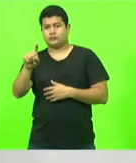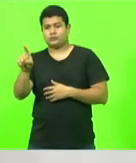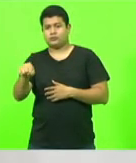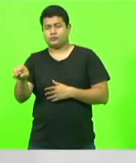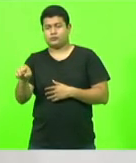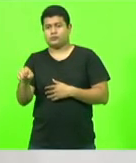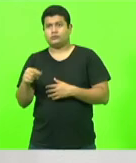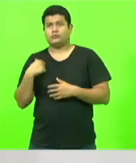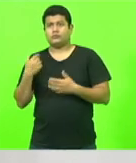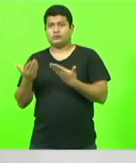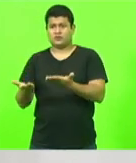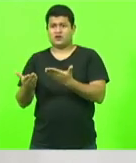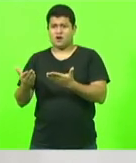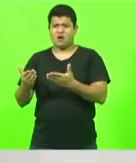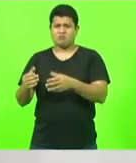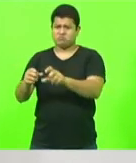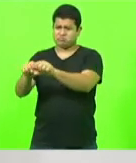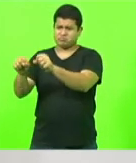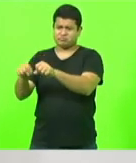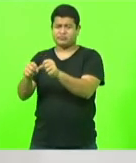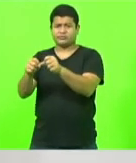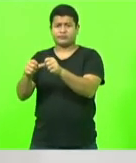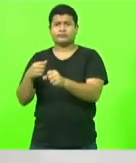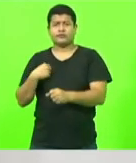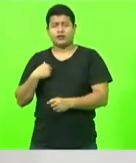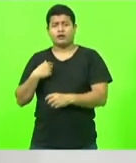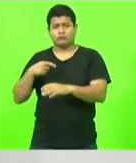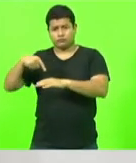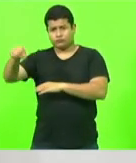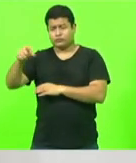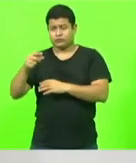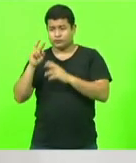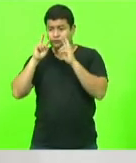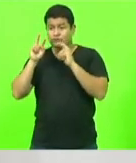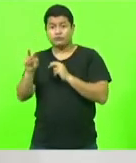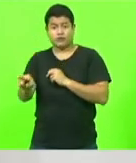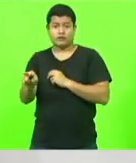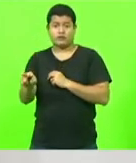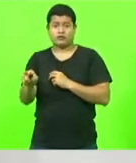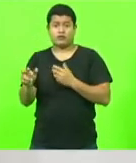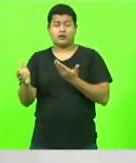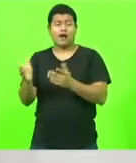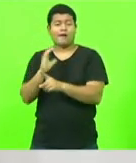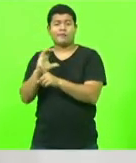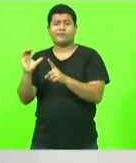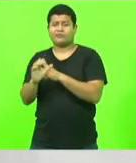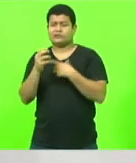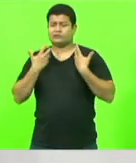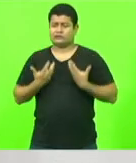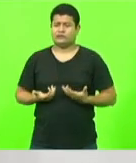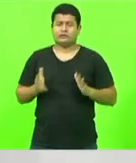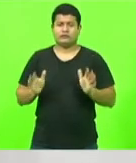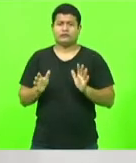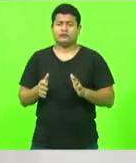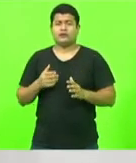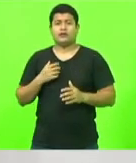última segunda-feira em Abelardo Luz conversando com os vereadores. A comunidade está cansada de tanto descaso do Estado.